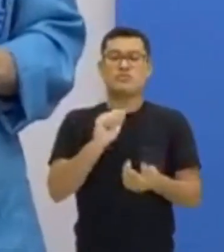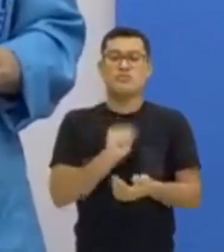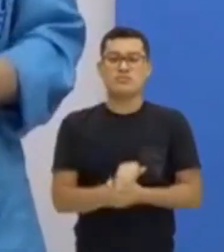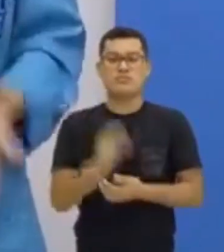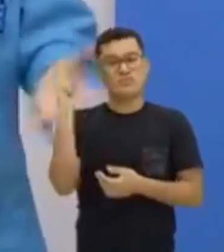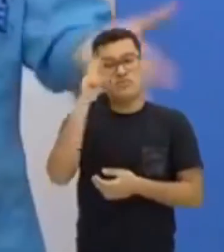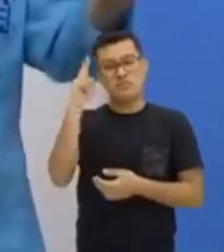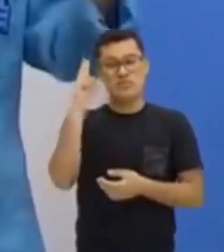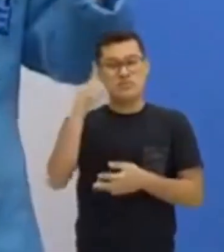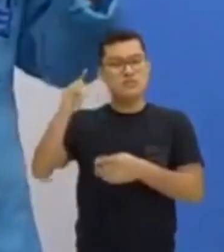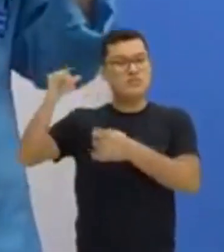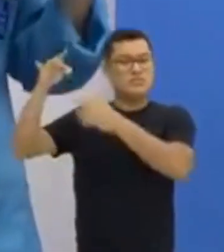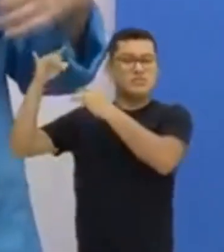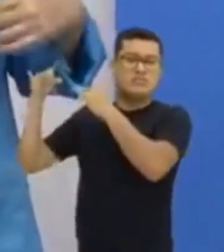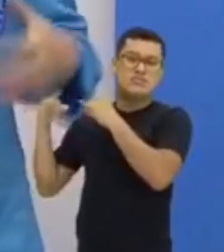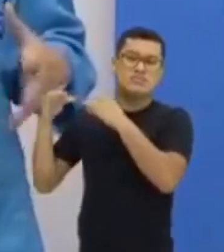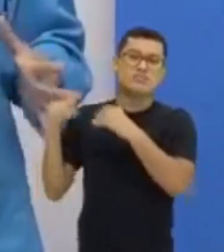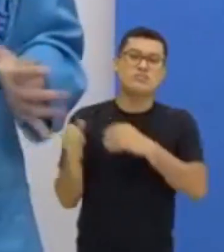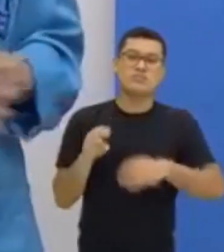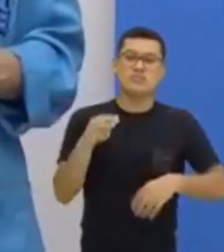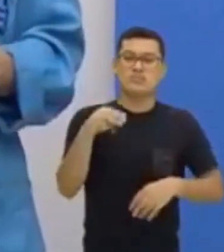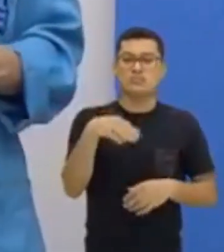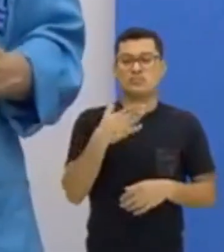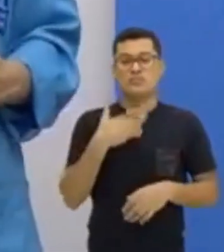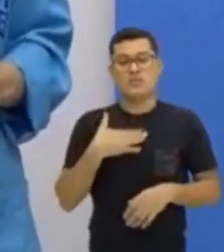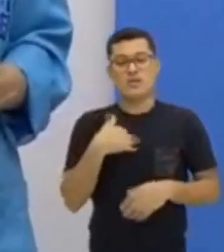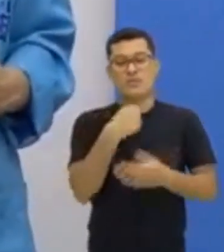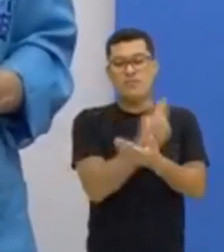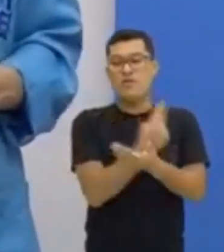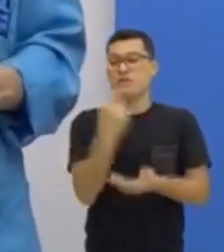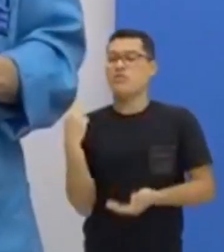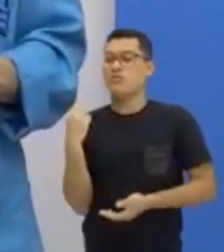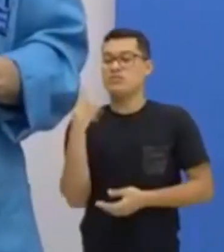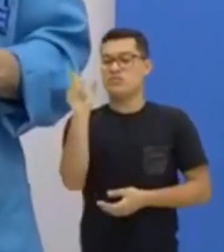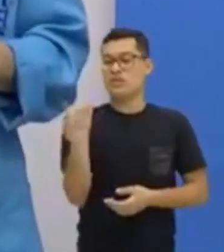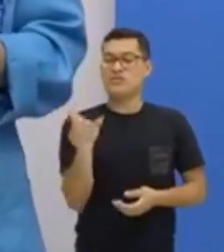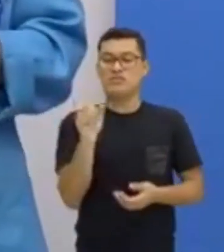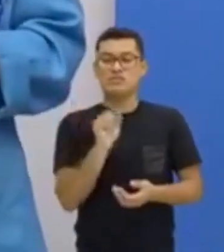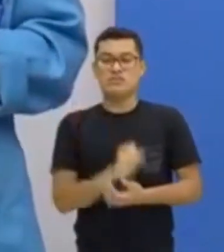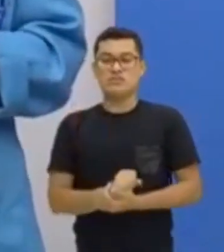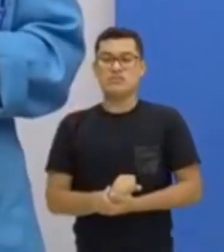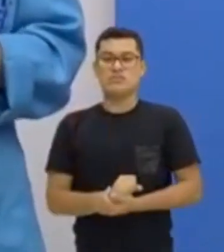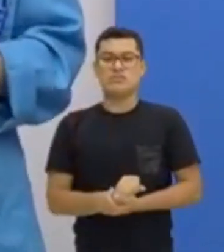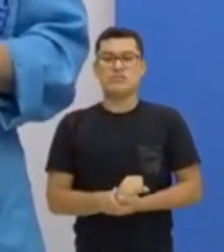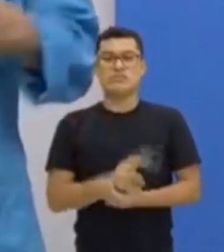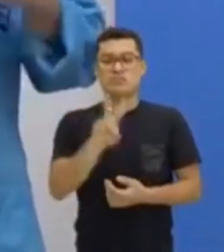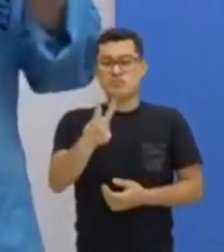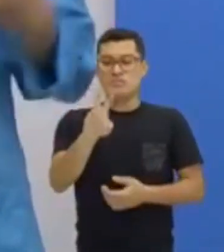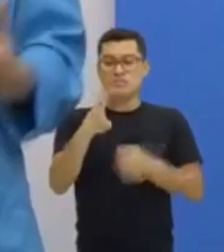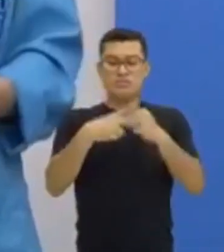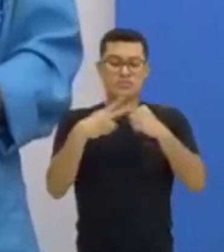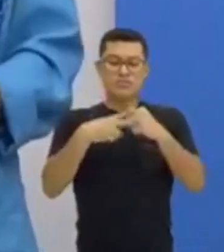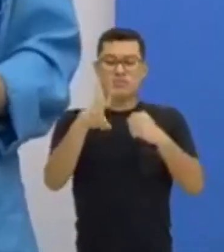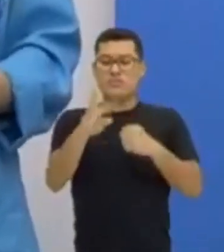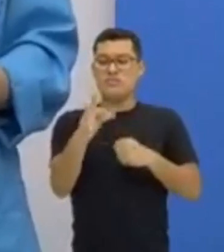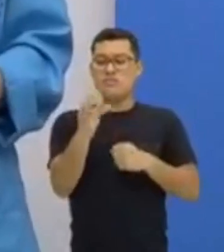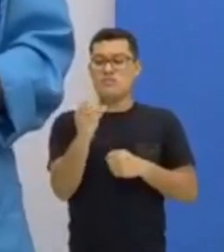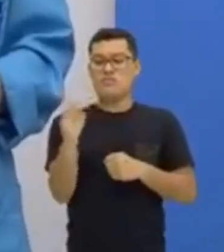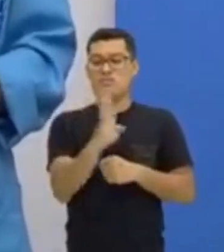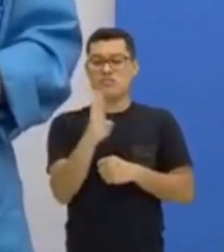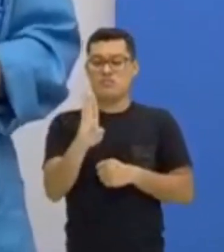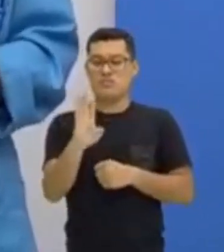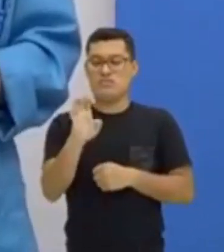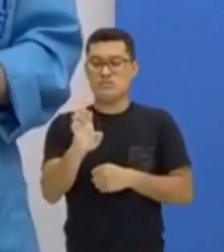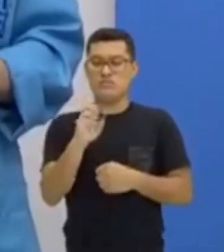Lembra disso? My name is, meu nome é. Então, aí é o verbo to be sendo aplicado, sendo